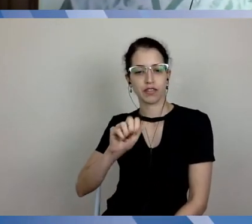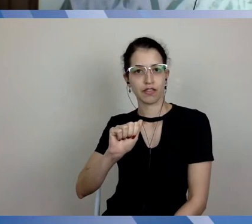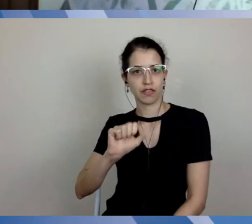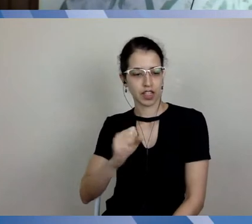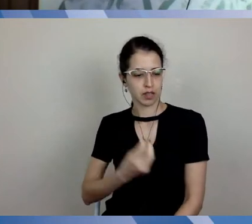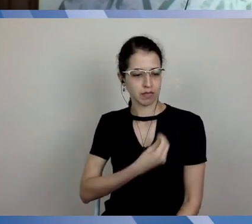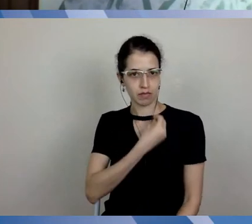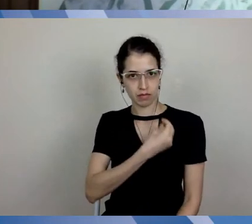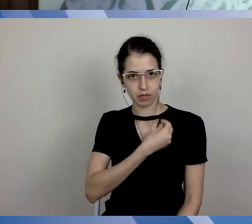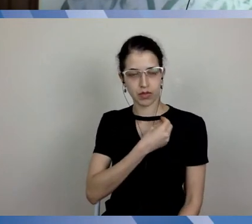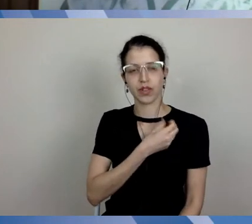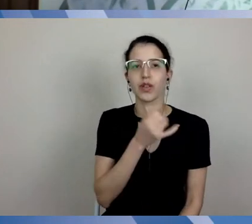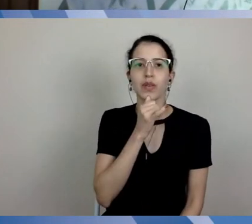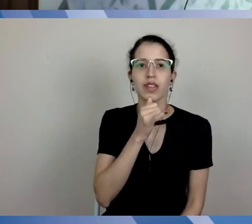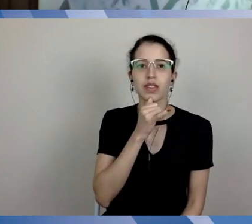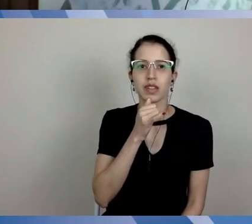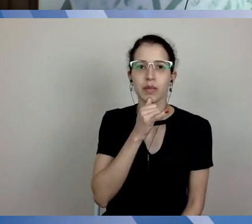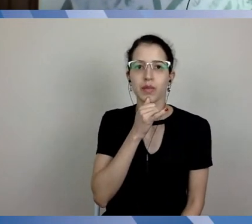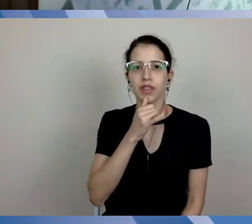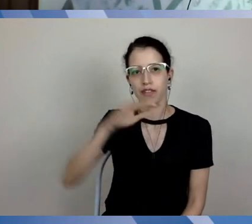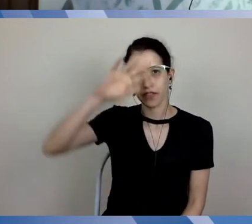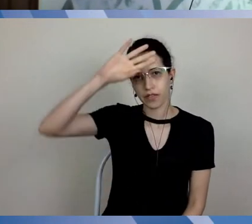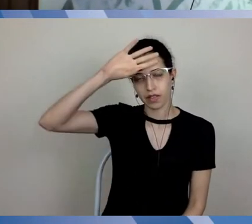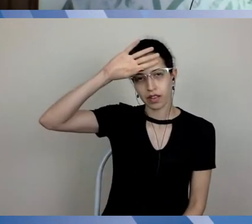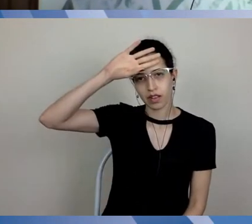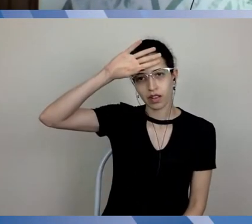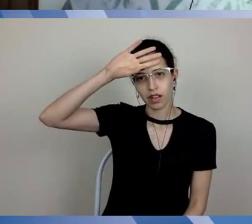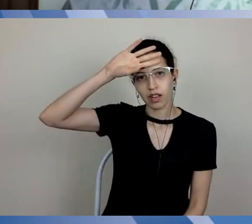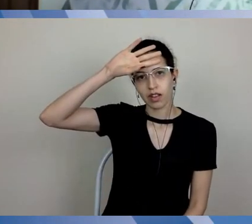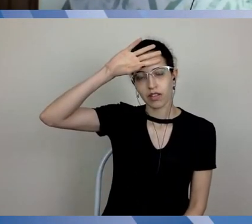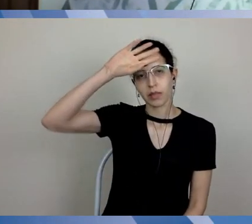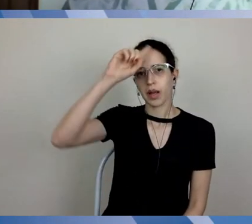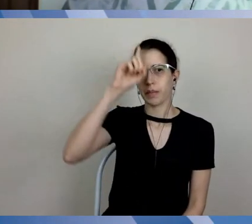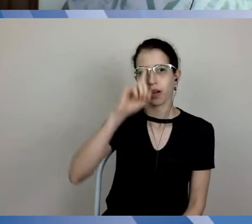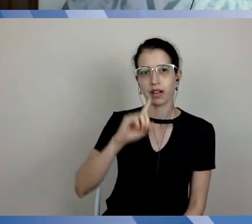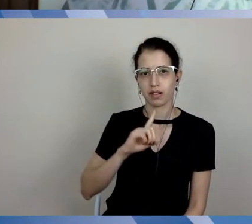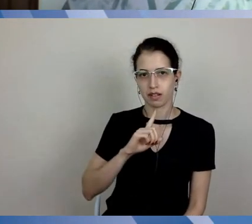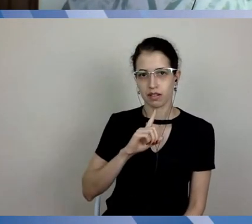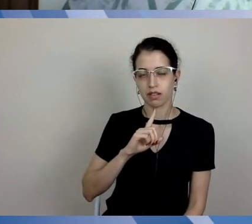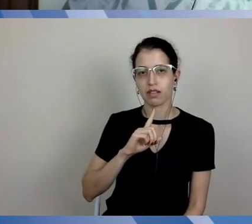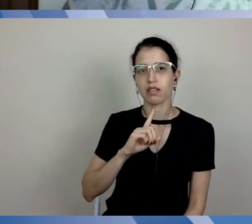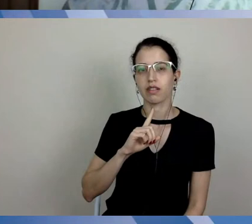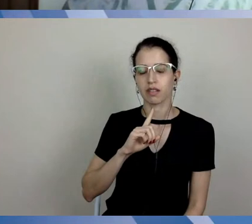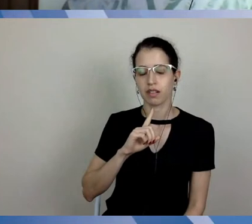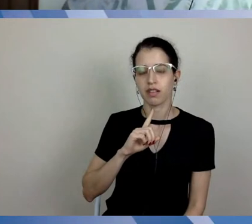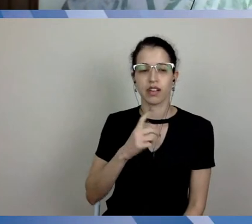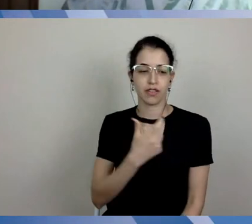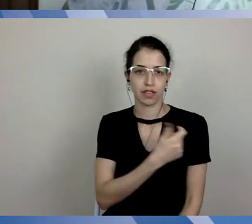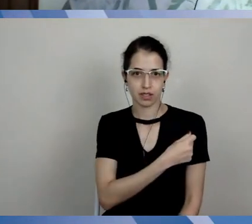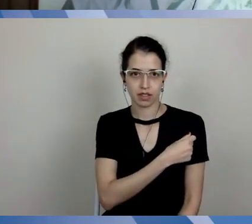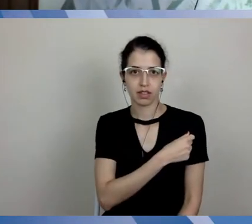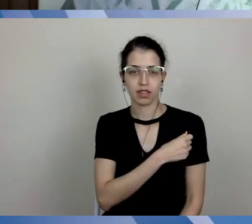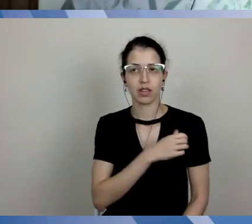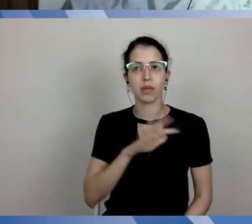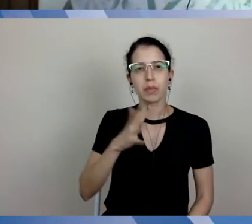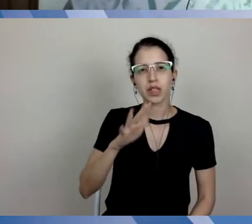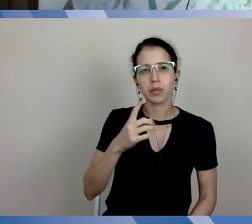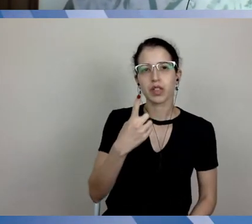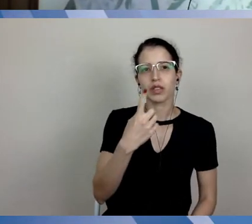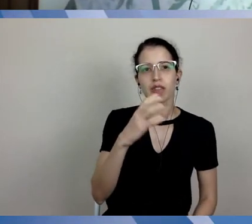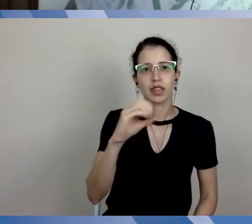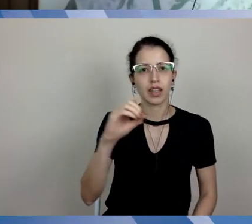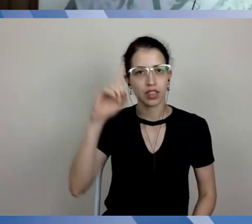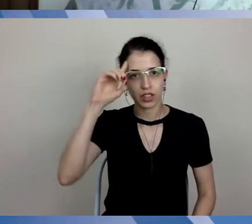exemplo é a febre amarela, a imunogenicidade aparece cerca de 10 dias depois